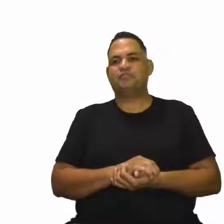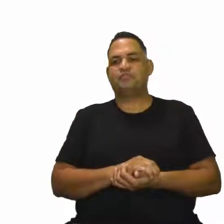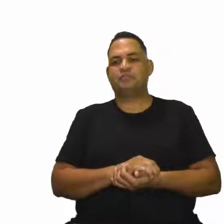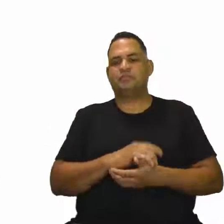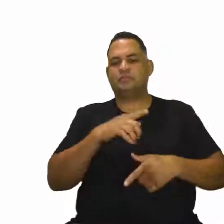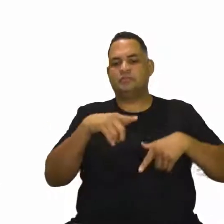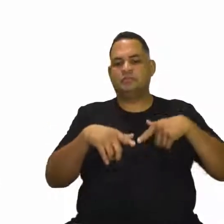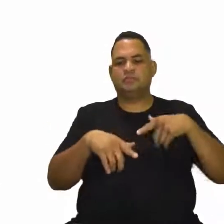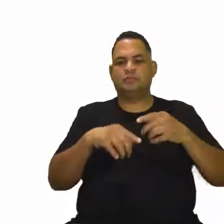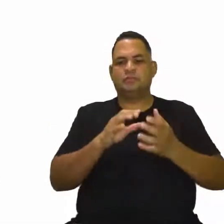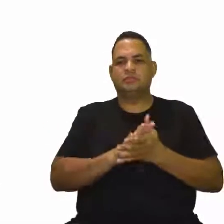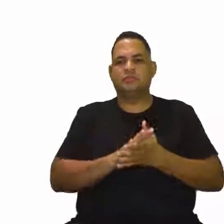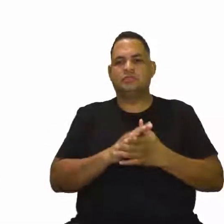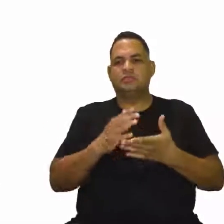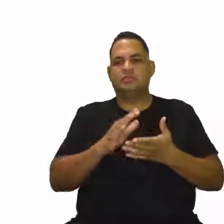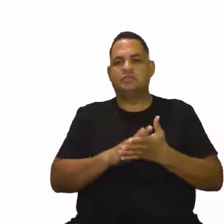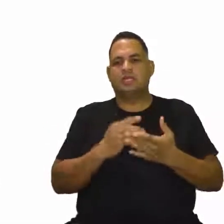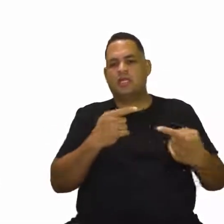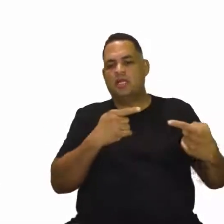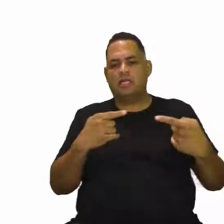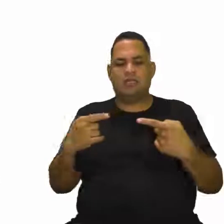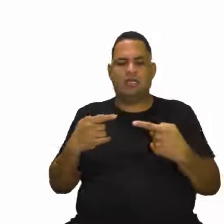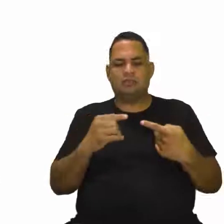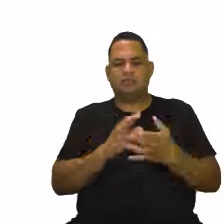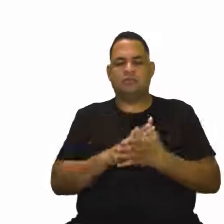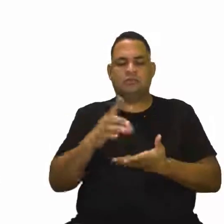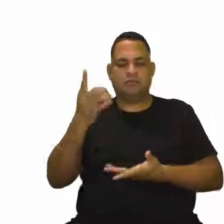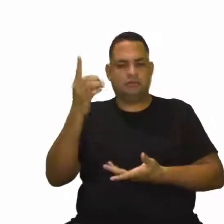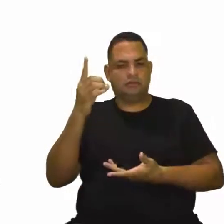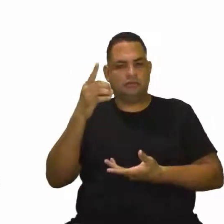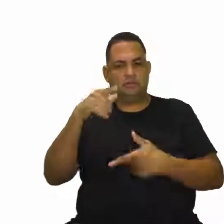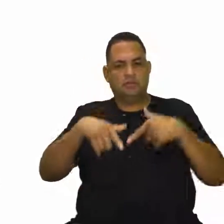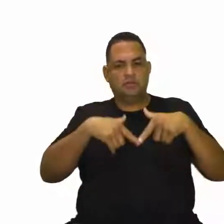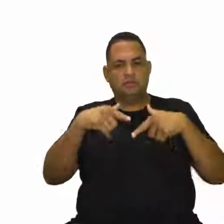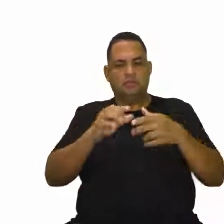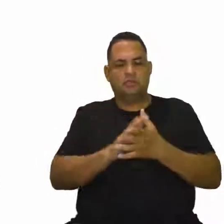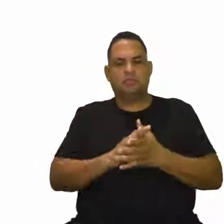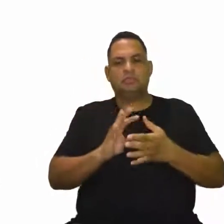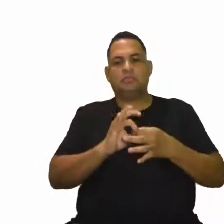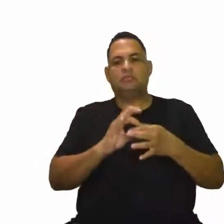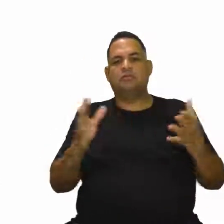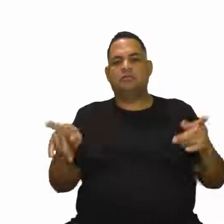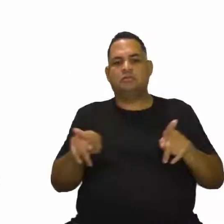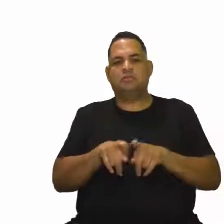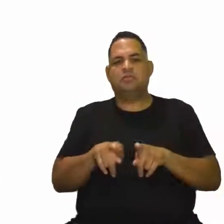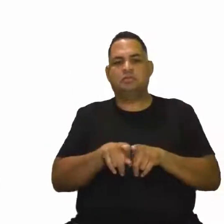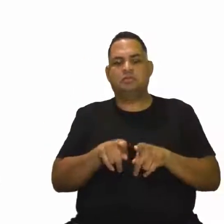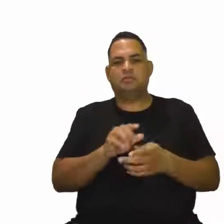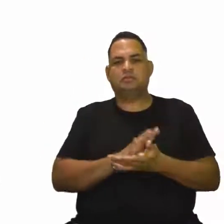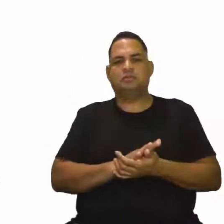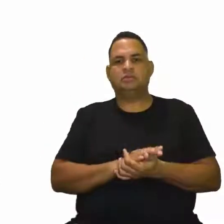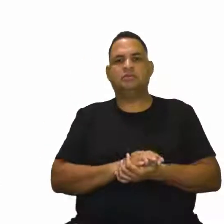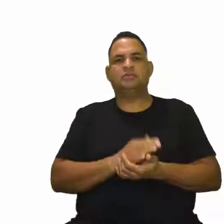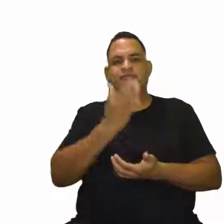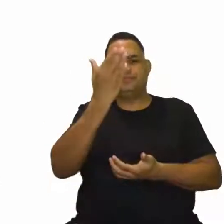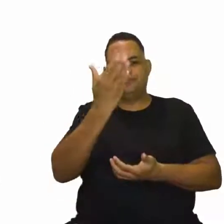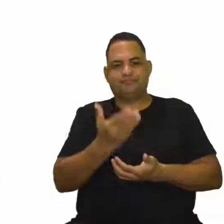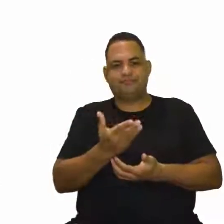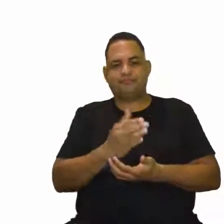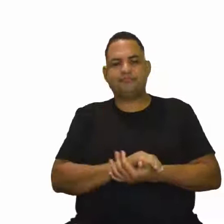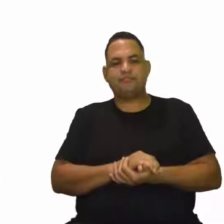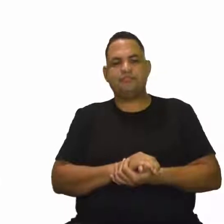Atividade laboral aí, relacionadas ao trabalho, né? E outras atividades livres, tá? Então, essas atividades,